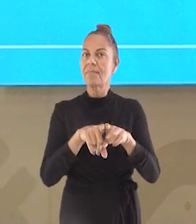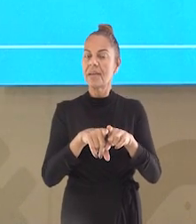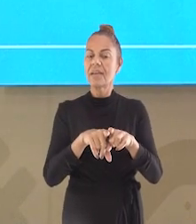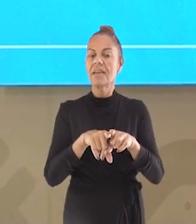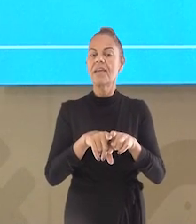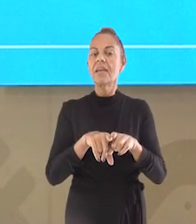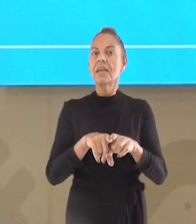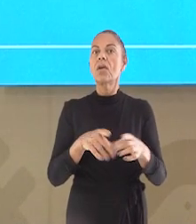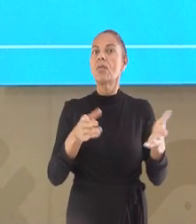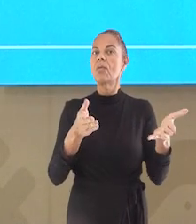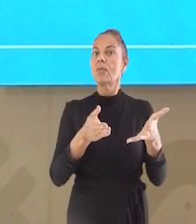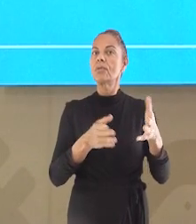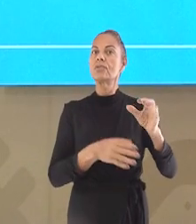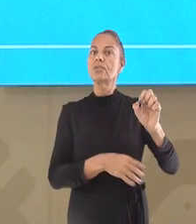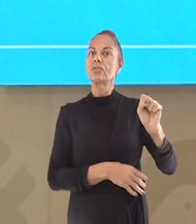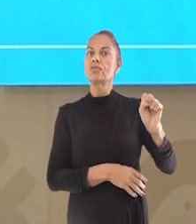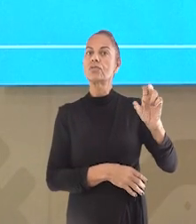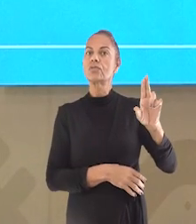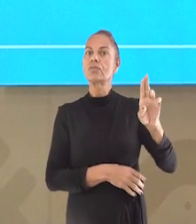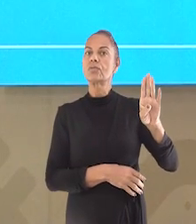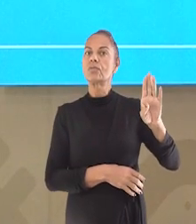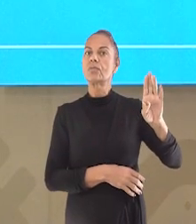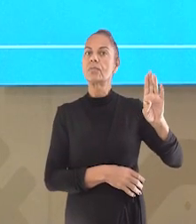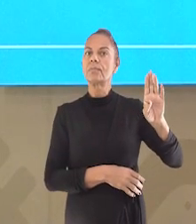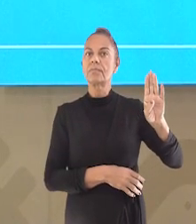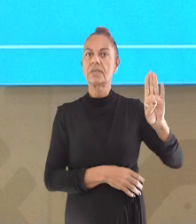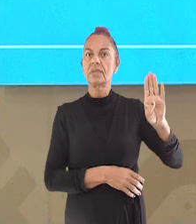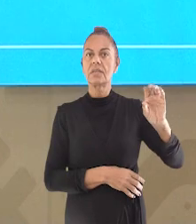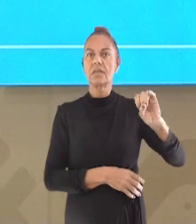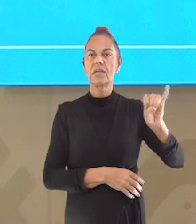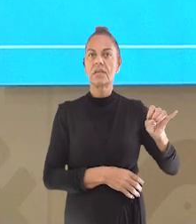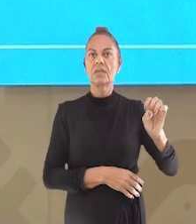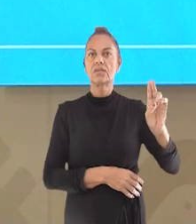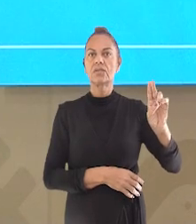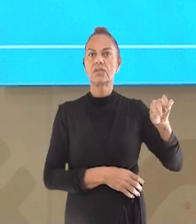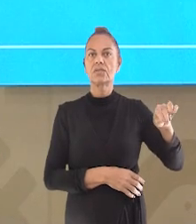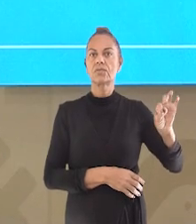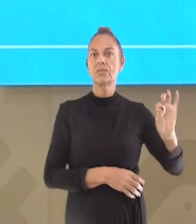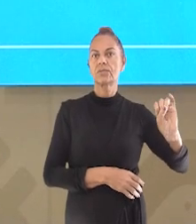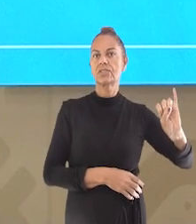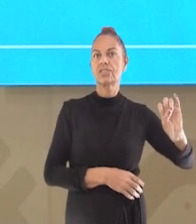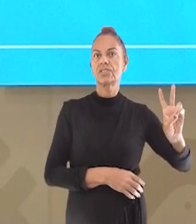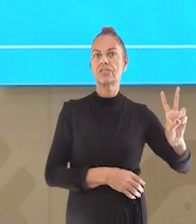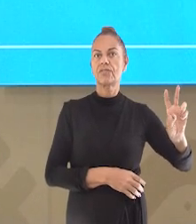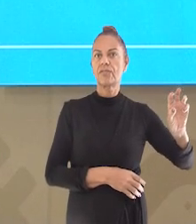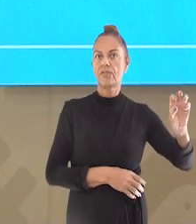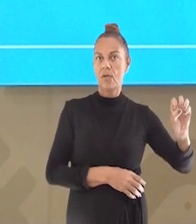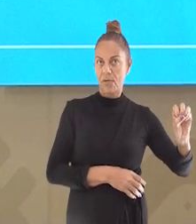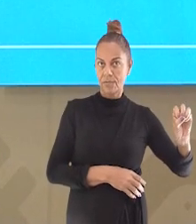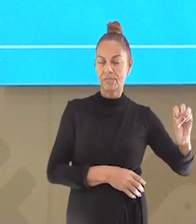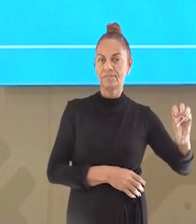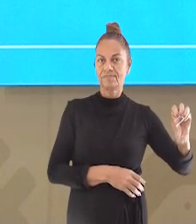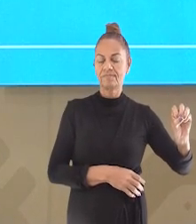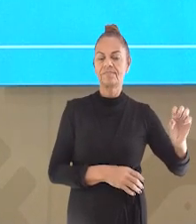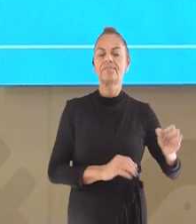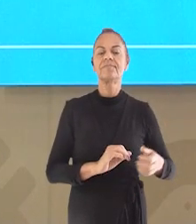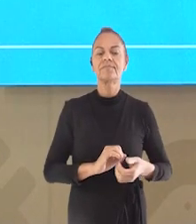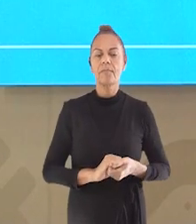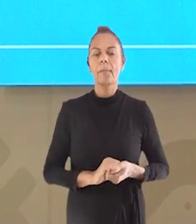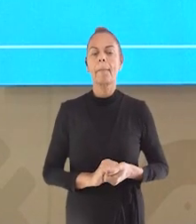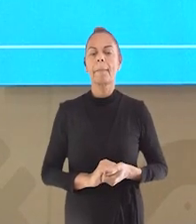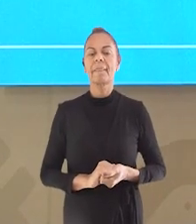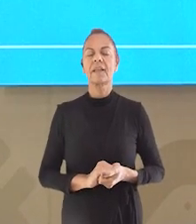subjuntivo. Vejam só. Os verbos do presente do indicativo formam alguns dos verbos do imperativos